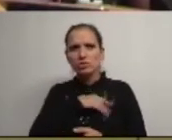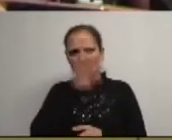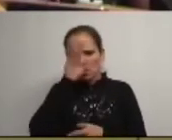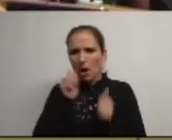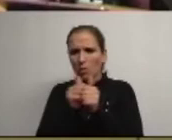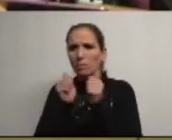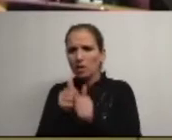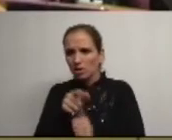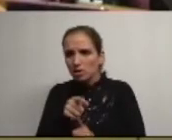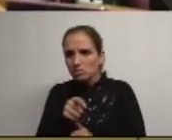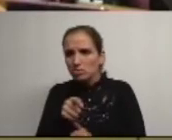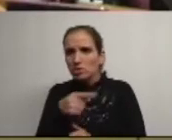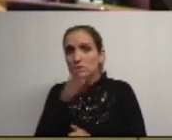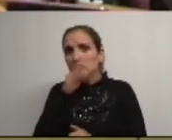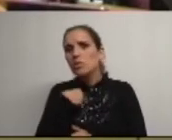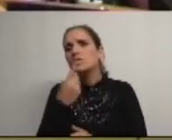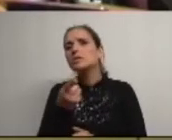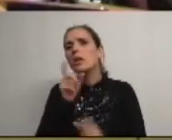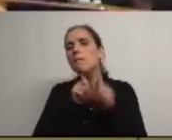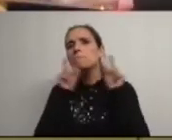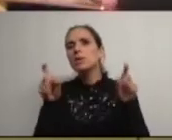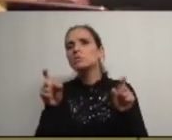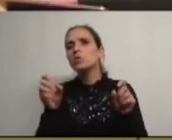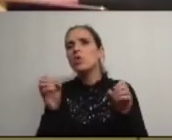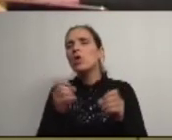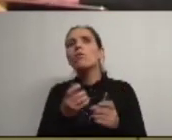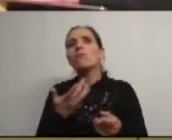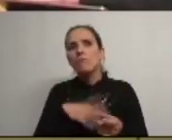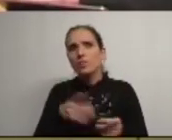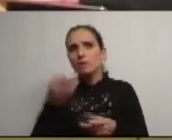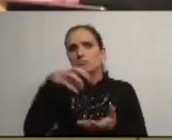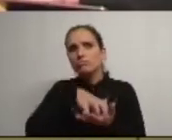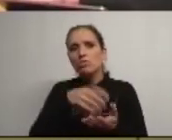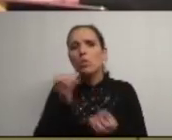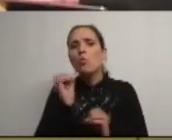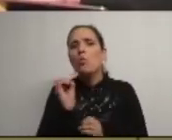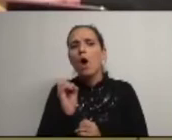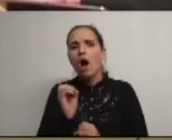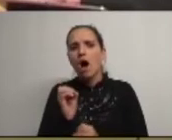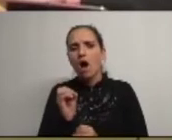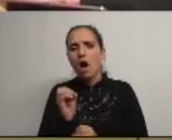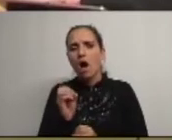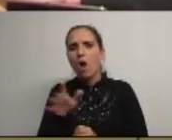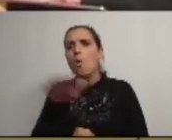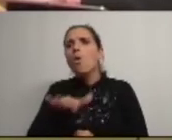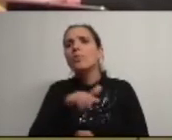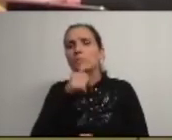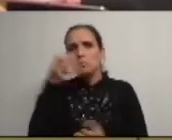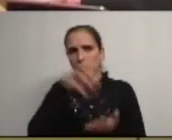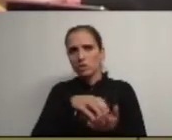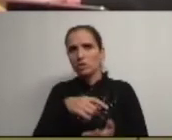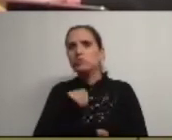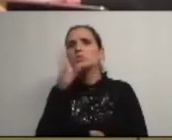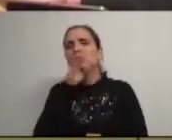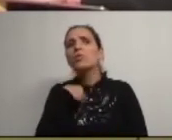minimamente o que se passa aí Se ele disser que as empresas não têm que eram empresas que querem instalar em Agda e não têm local Se ele disser